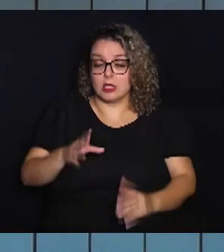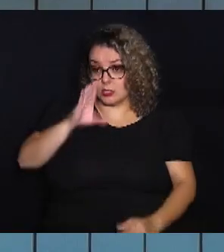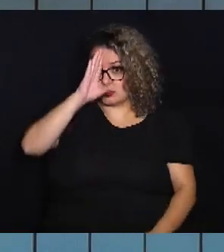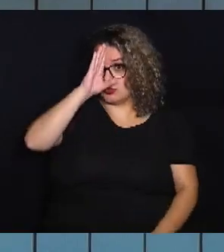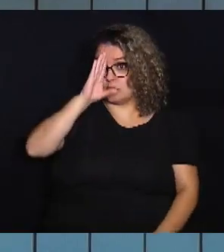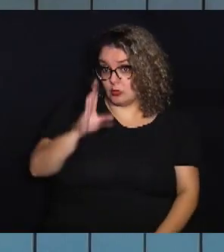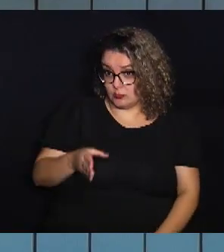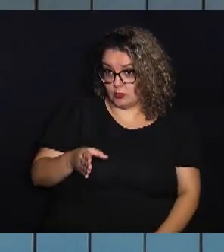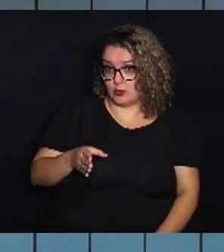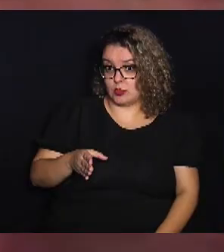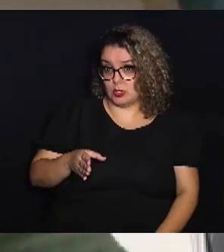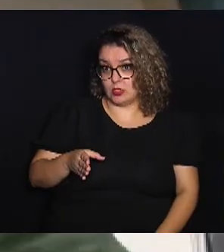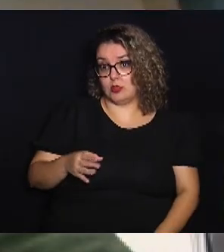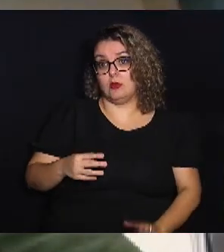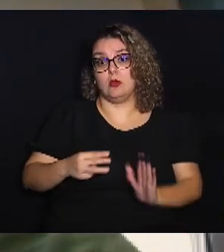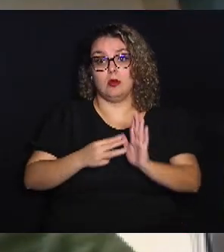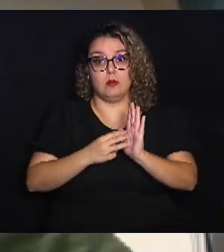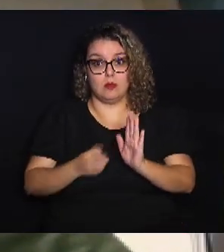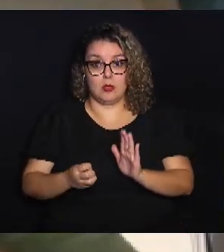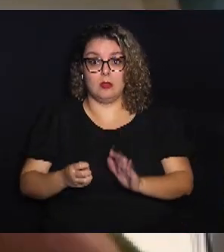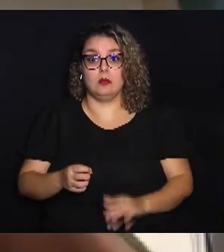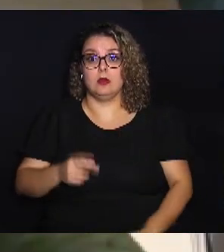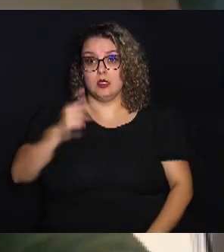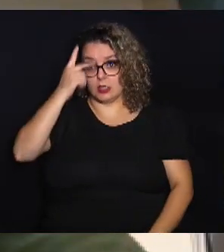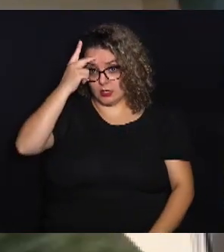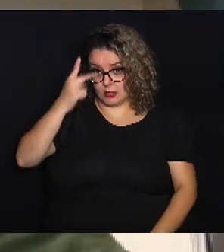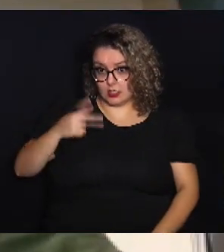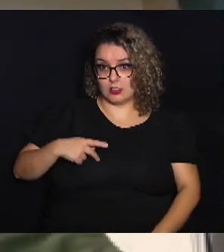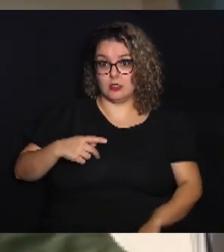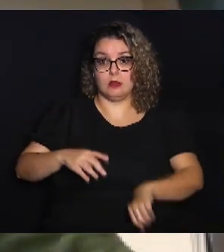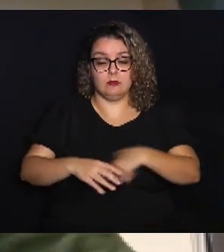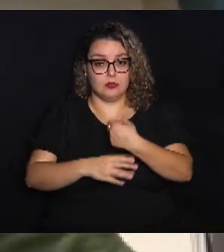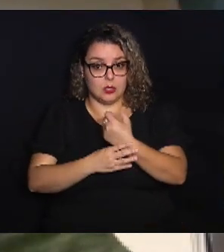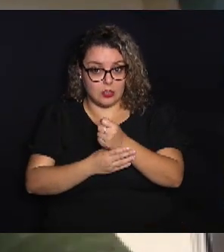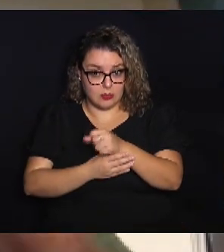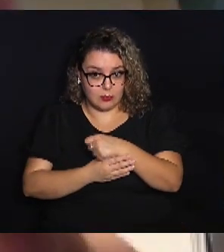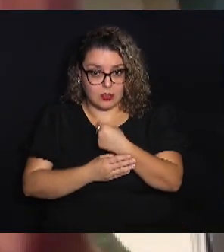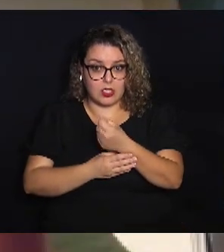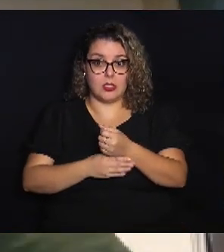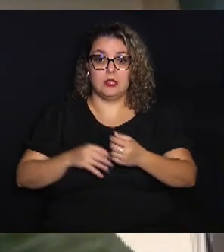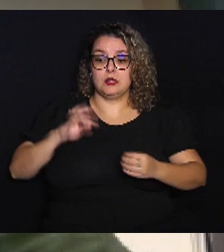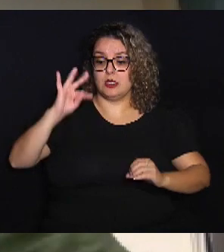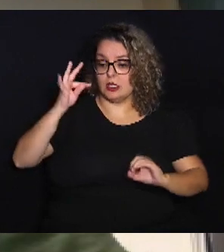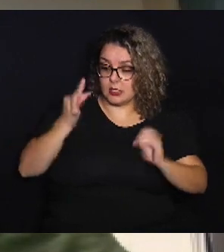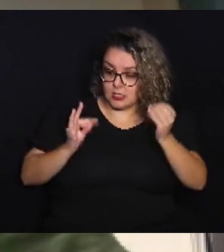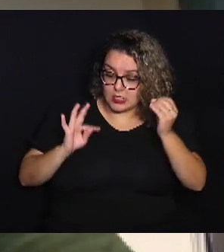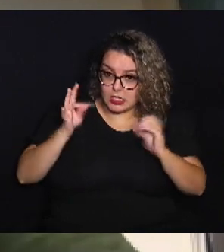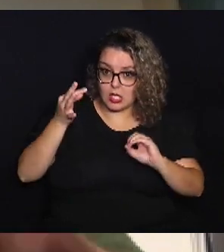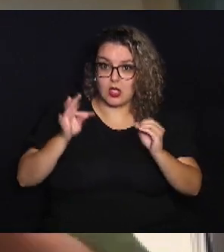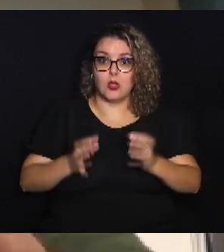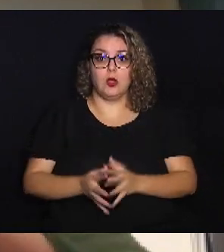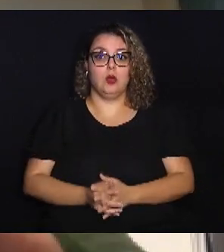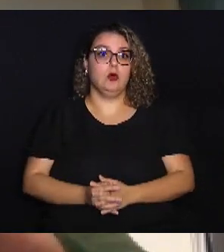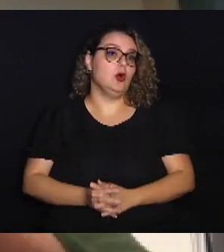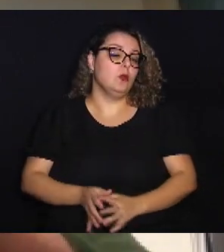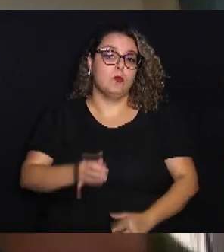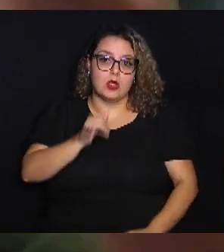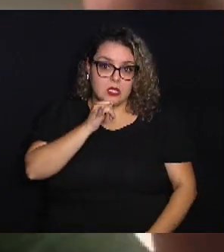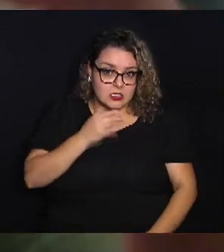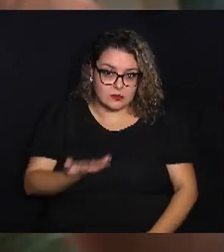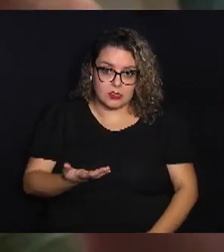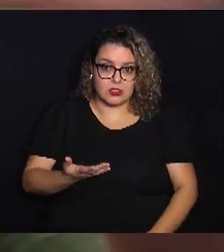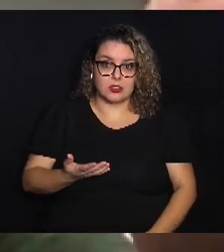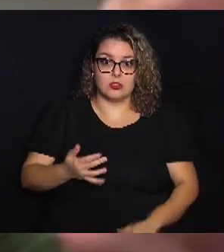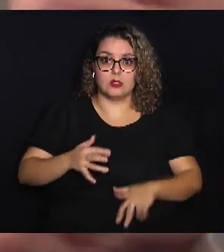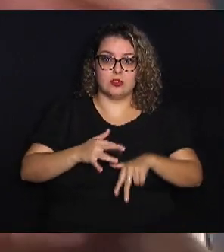mas o principal método é na própria fisioterapia, na terapia ocupacional. Por exemplo,